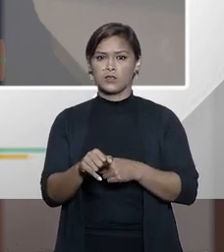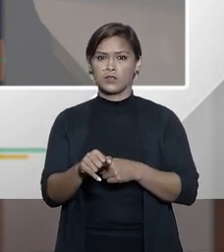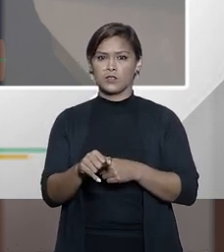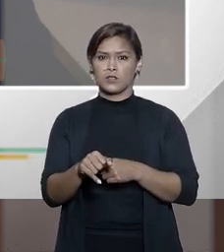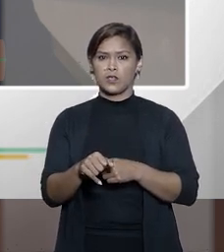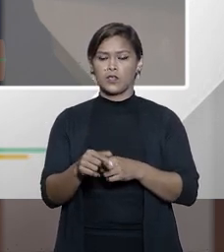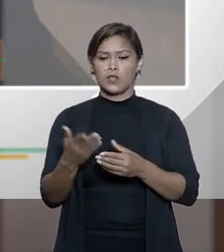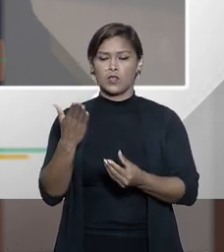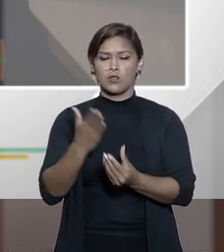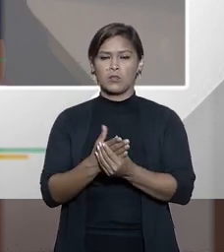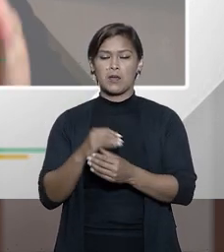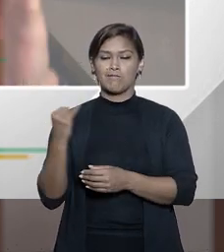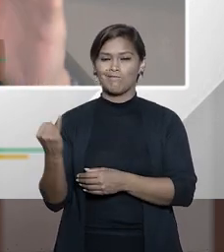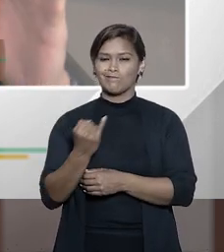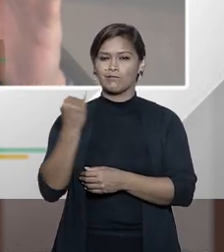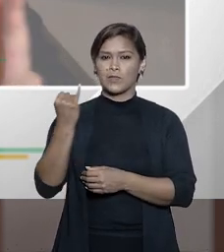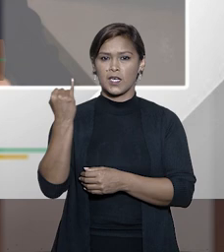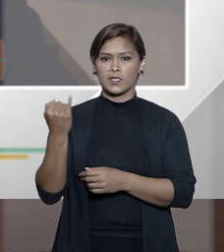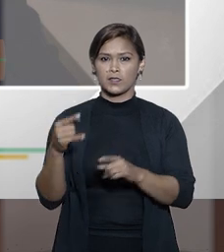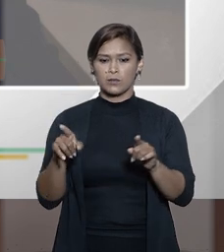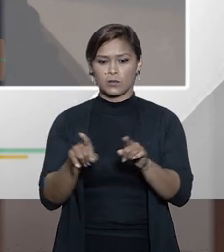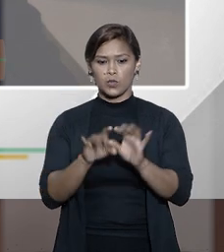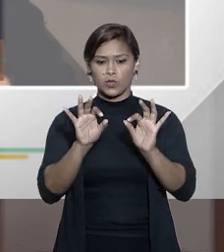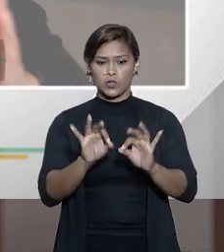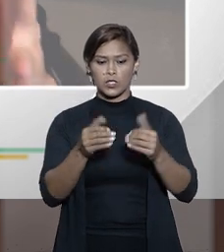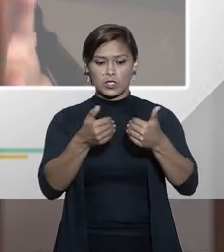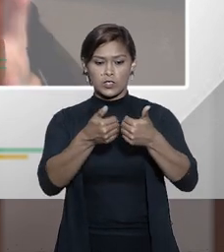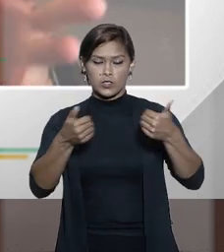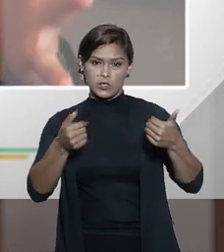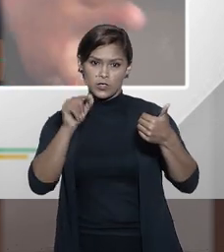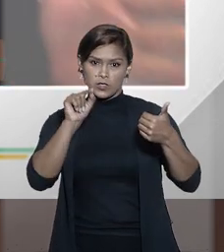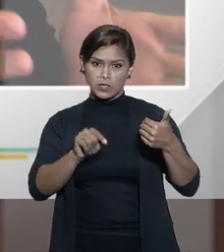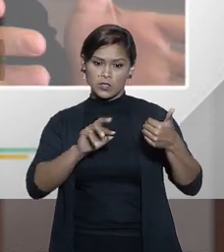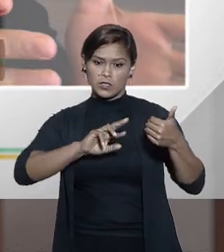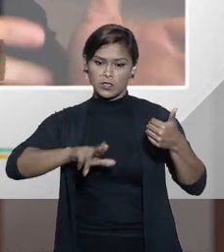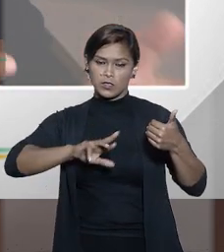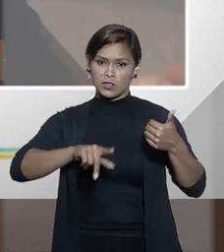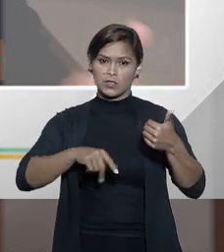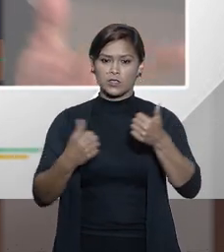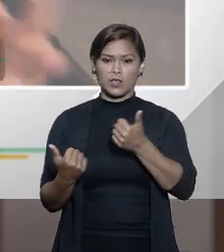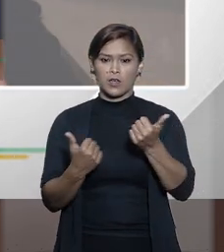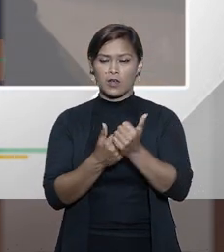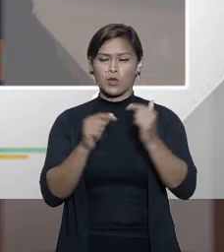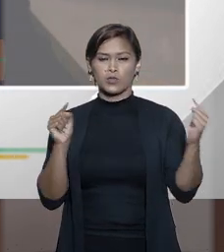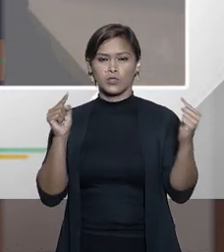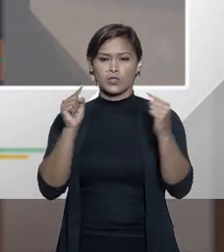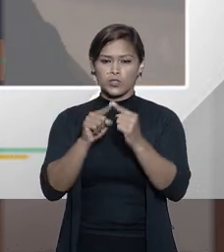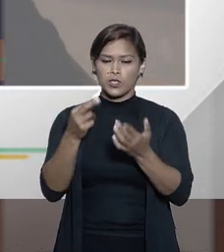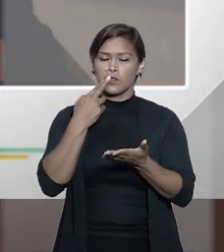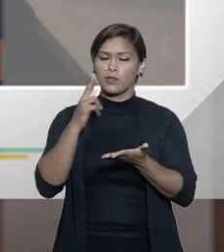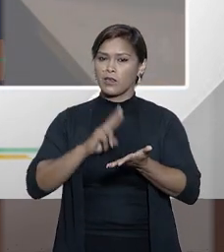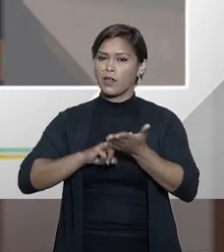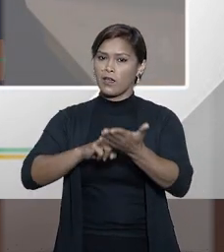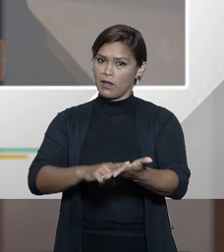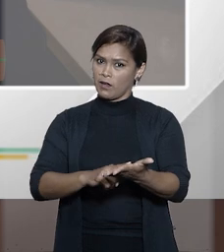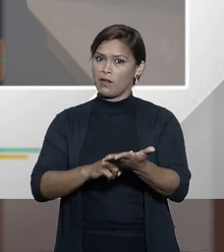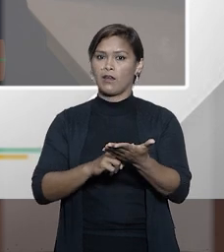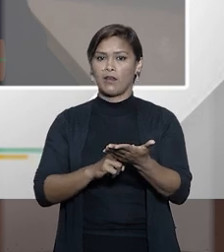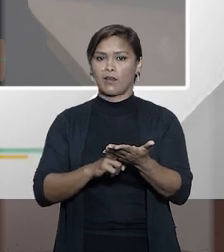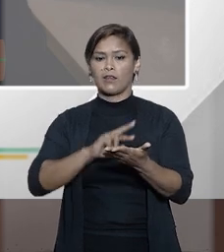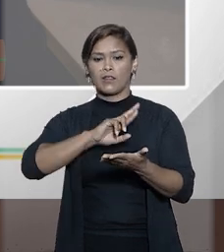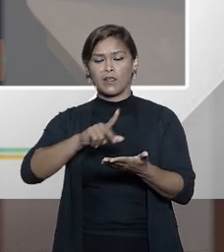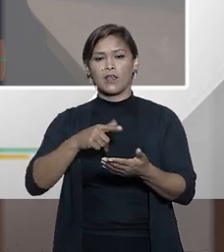do precedente mais importante de distinção do que é auxílio direto do que é carta rogatória,